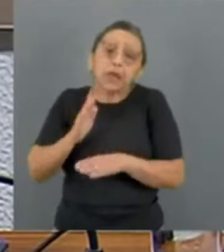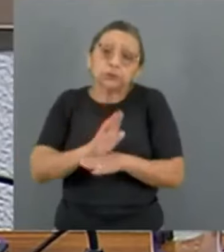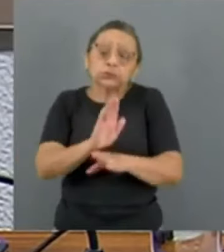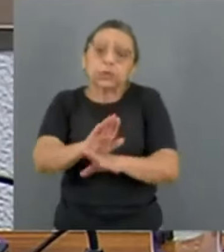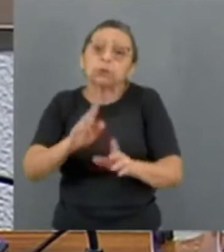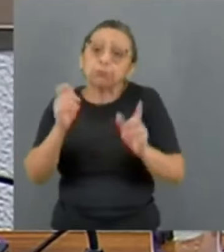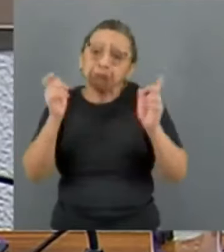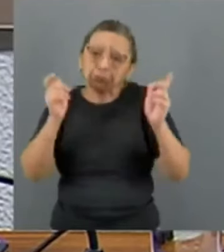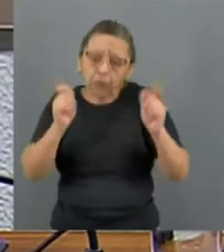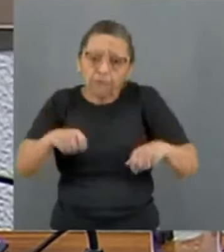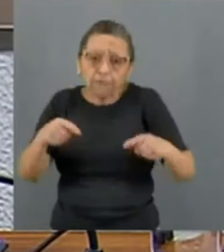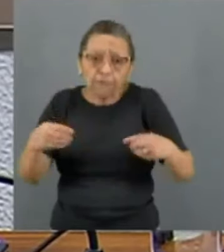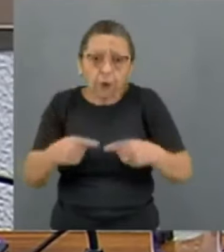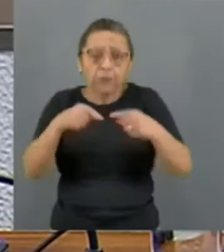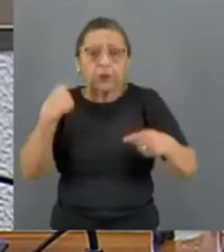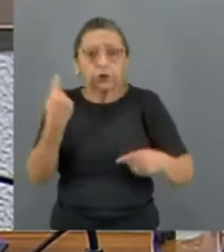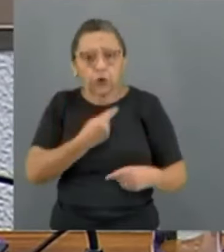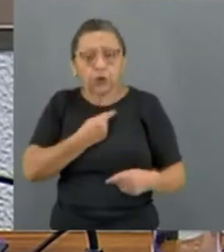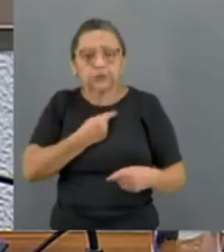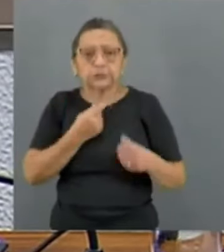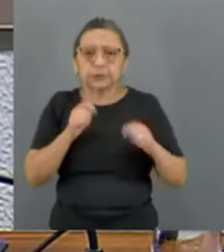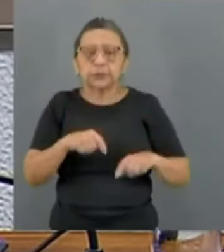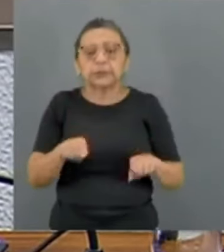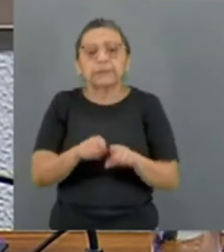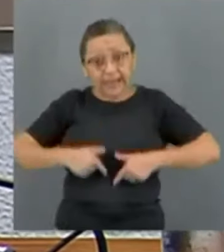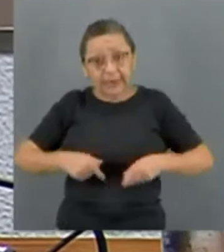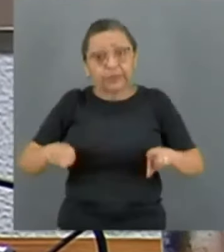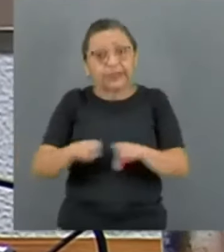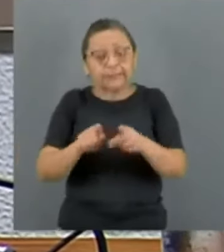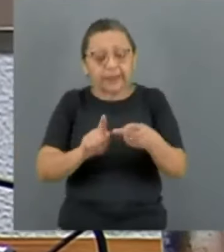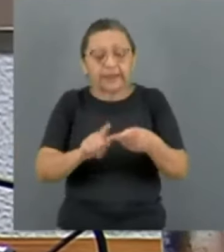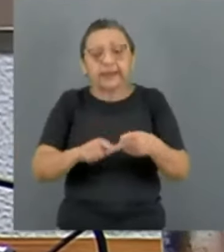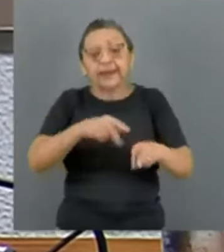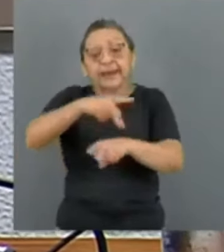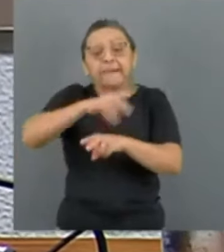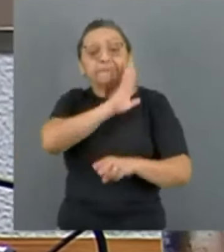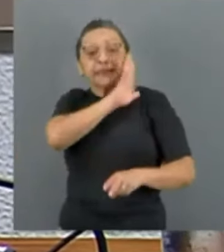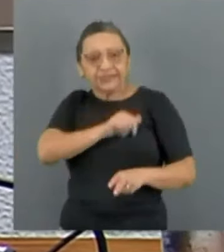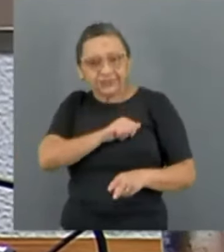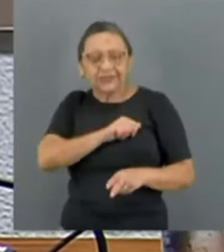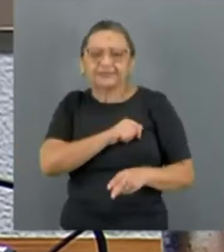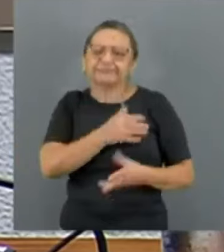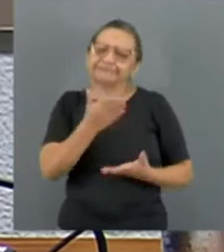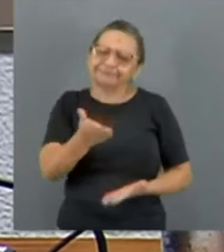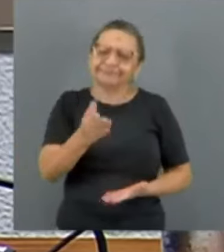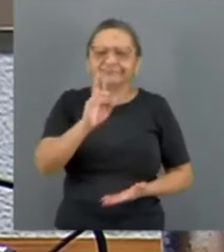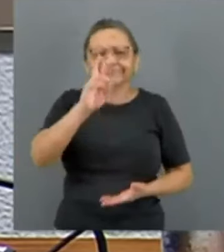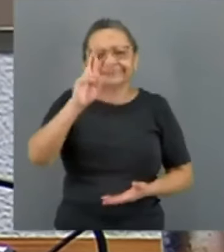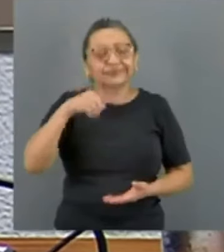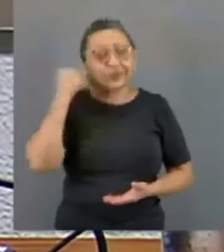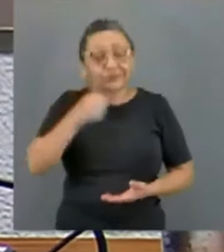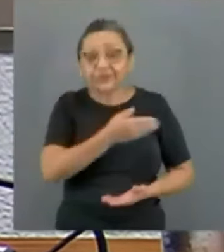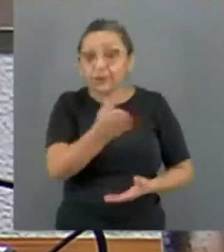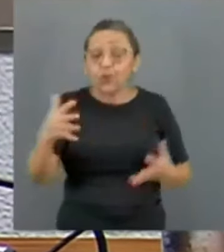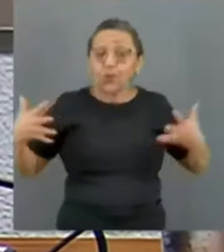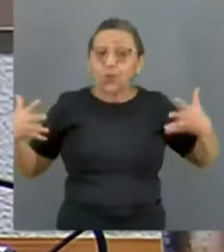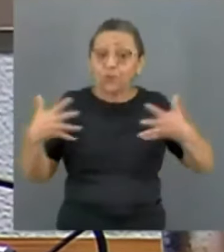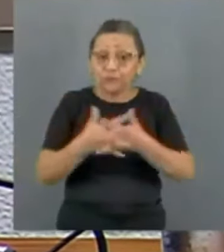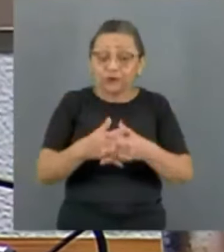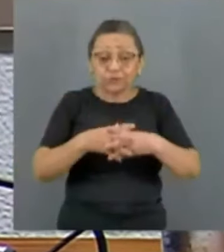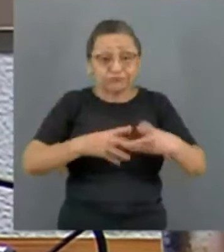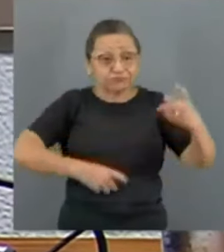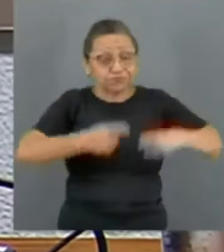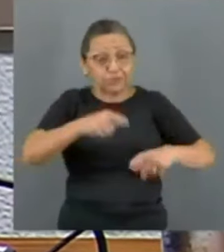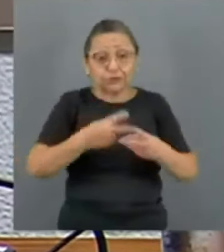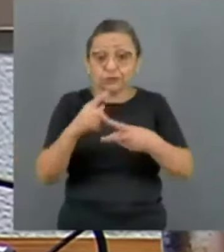possibilidades, conforme a orientação do presidente Lula. Senhor senador e senhor presidente, o conflito entre Israel e Palestina